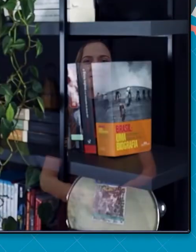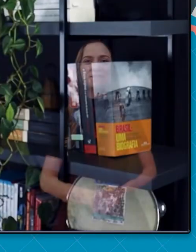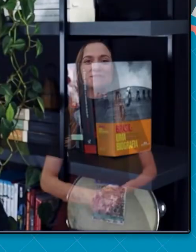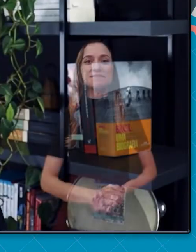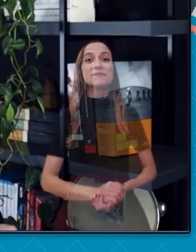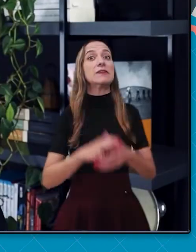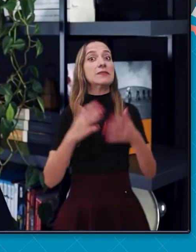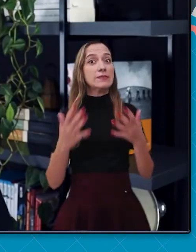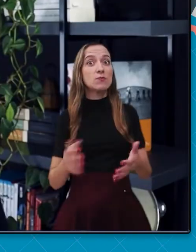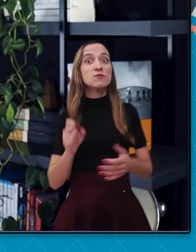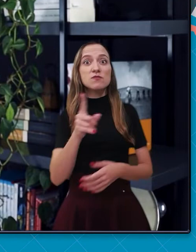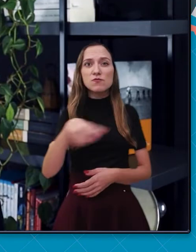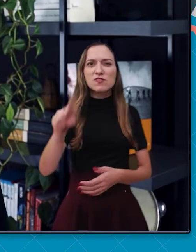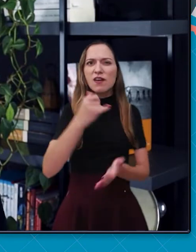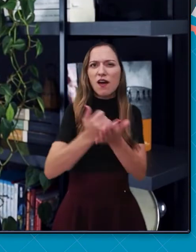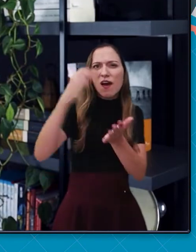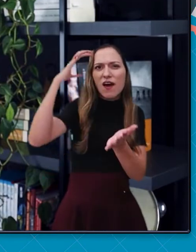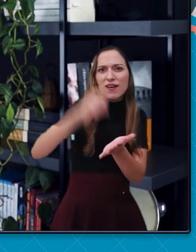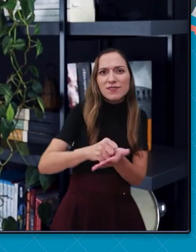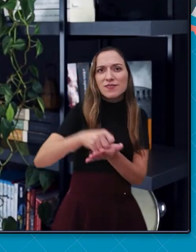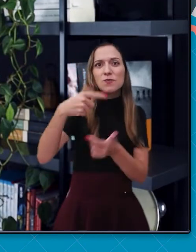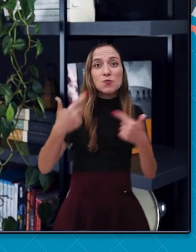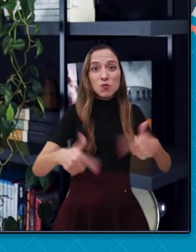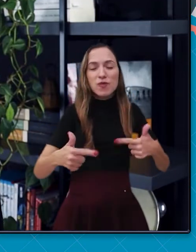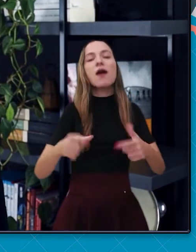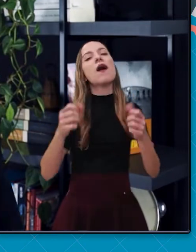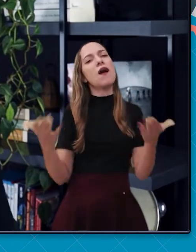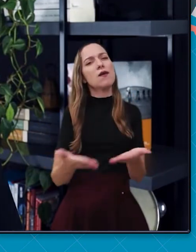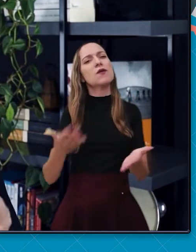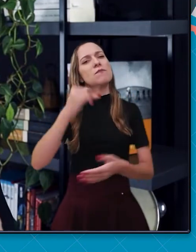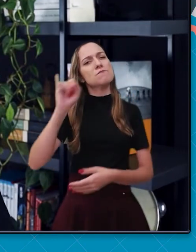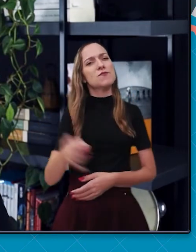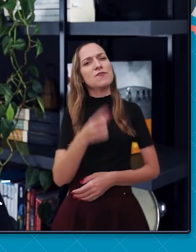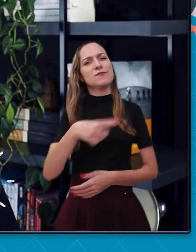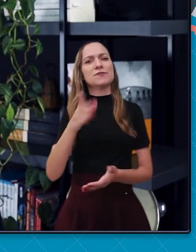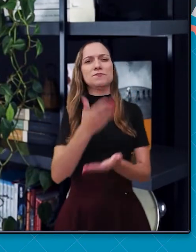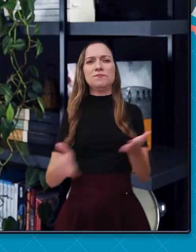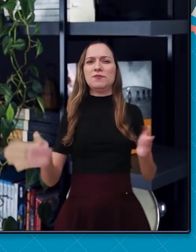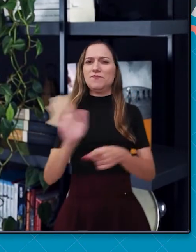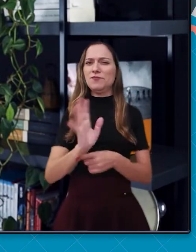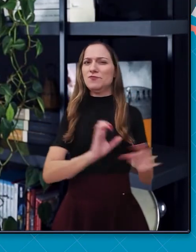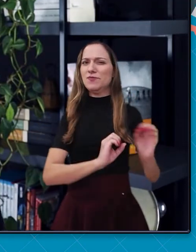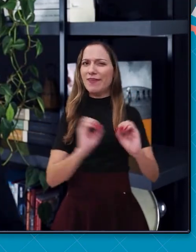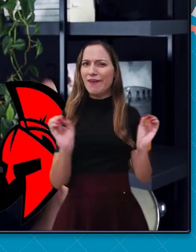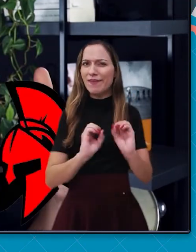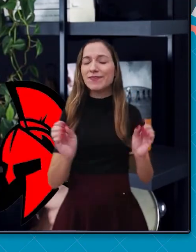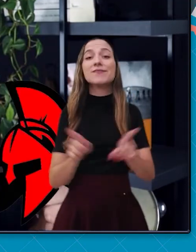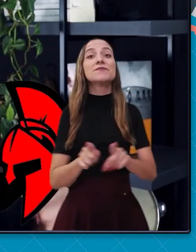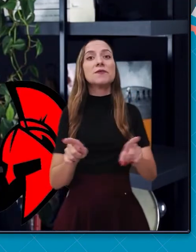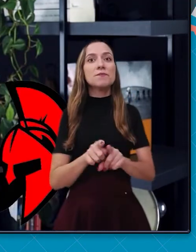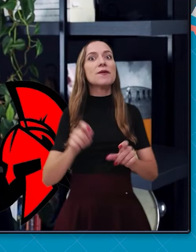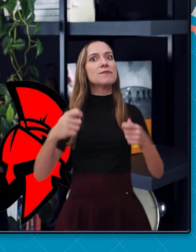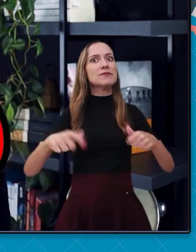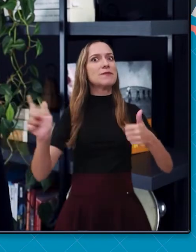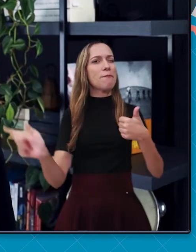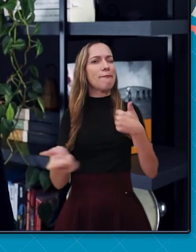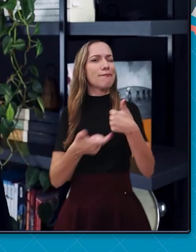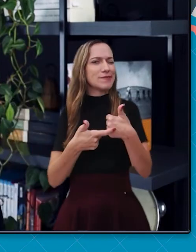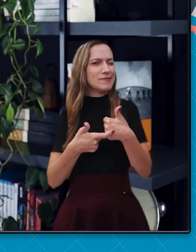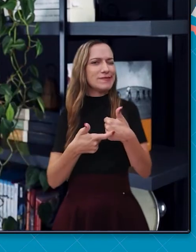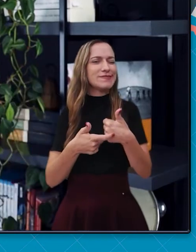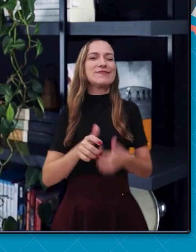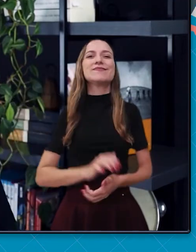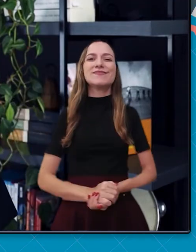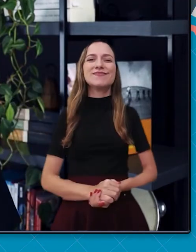Galera, se não é inscrito, já inscreva-se aí para não perder nenhum vídeo. Deixe também aquele like espartano,